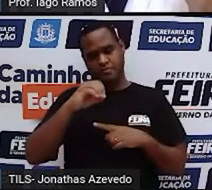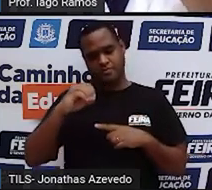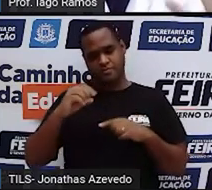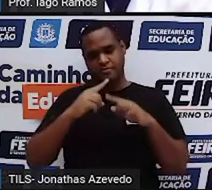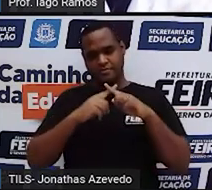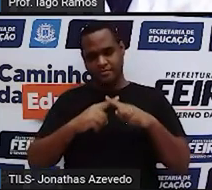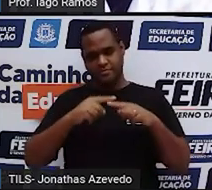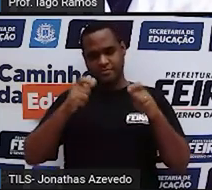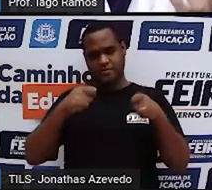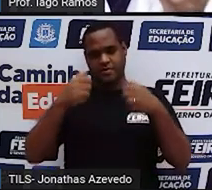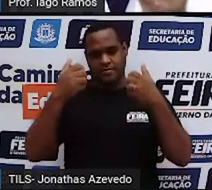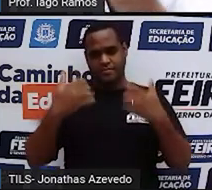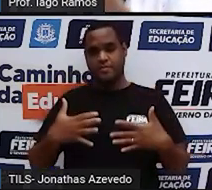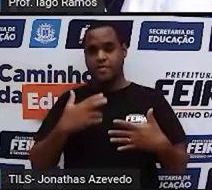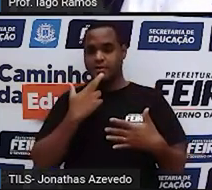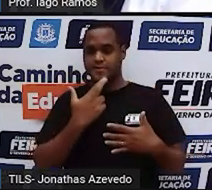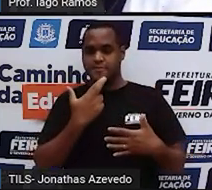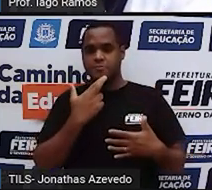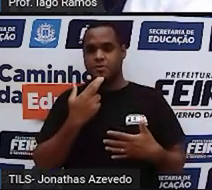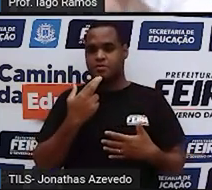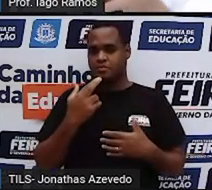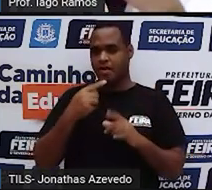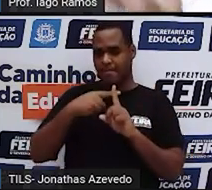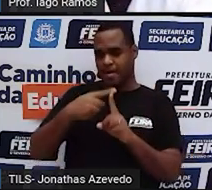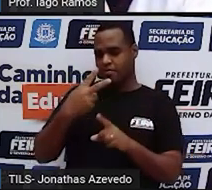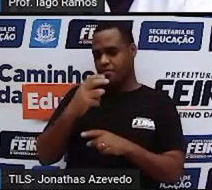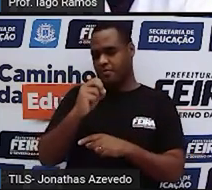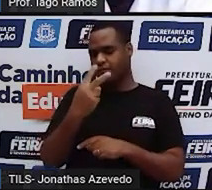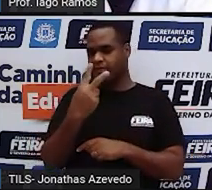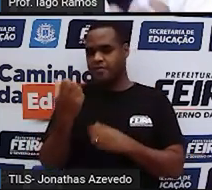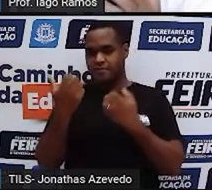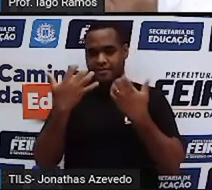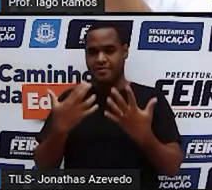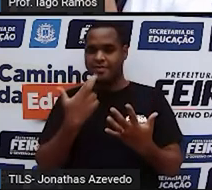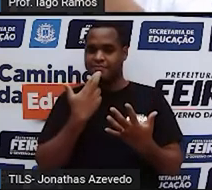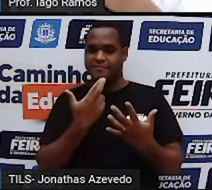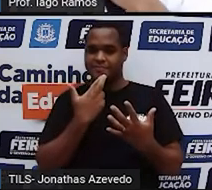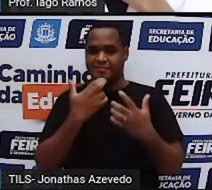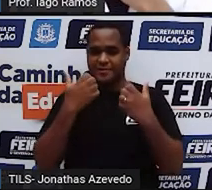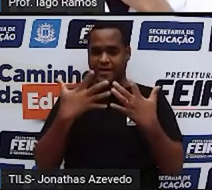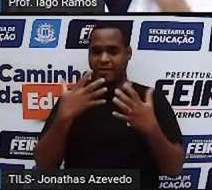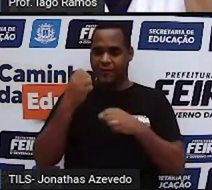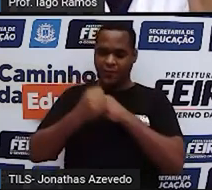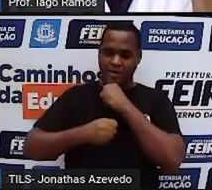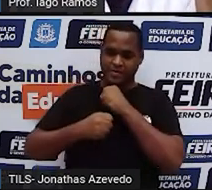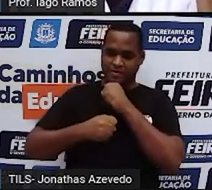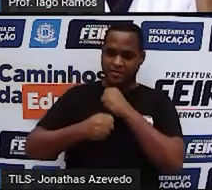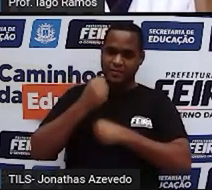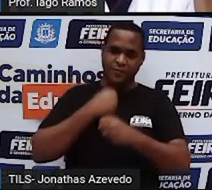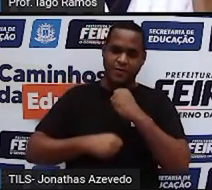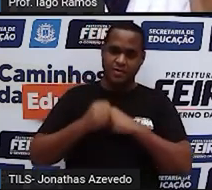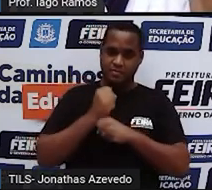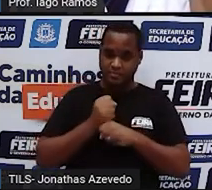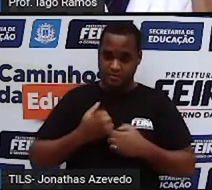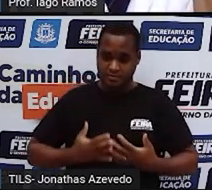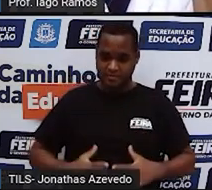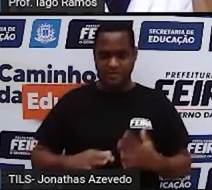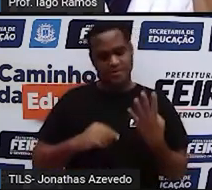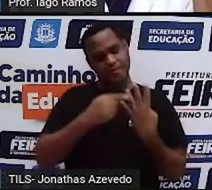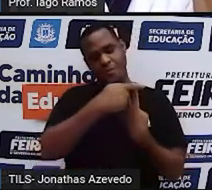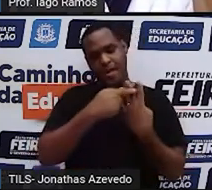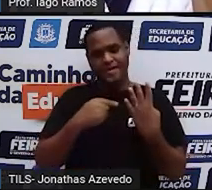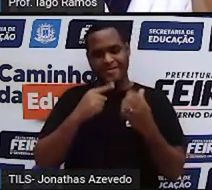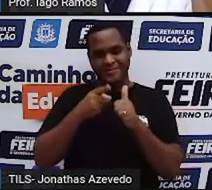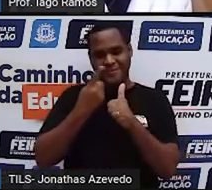o resultado disso mais 2021 e o resultado disso menos o ano que você nasceu. Quatro algarismos, os dois